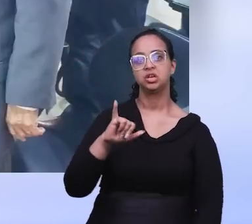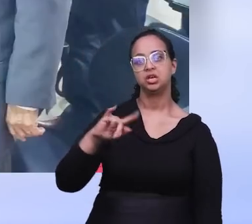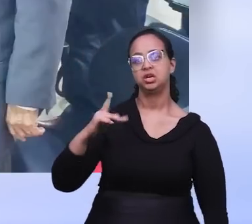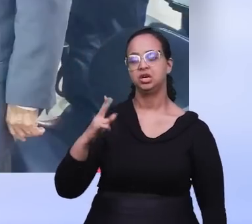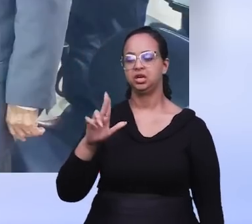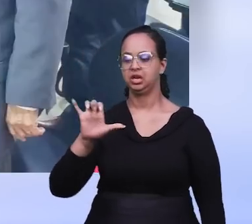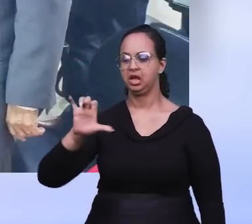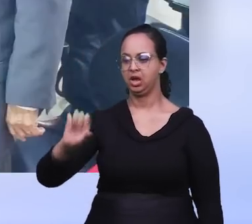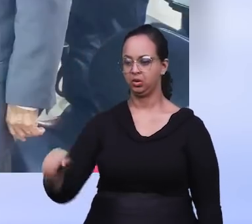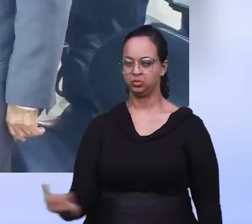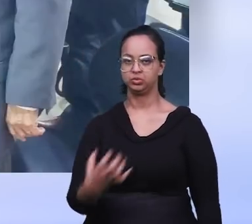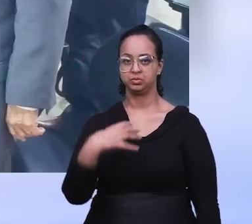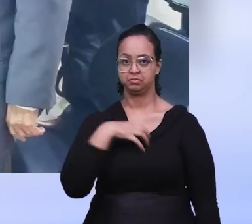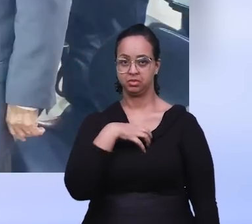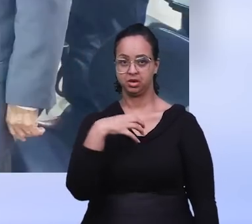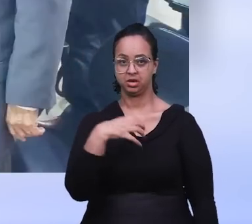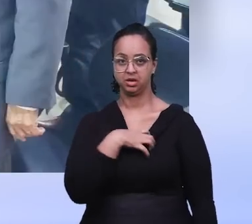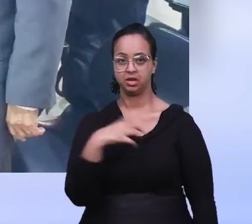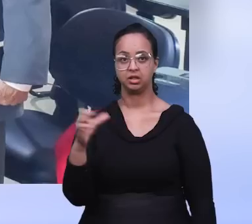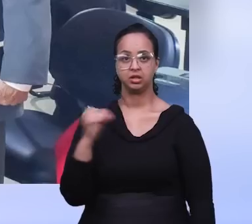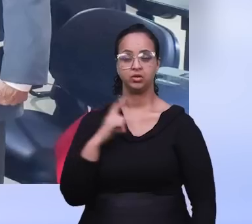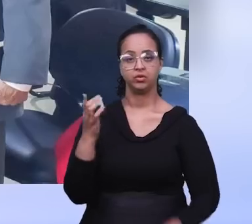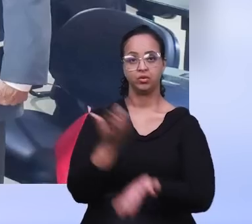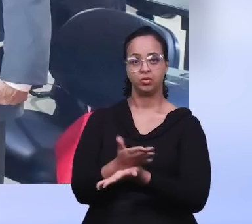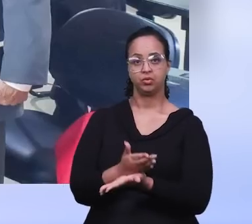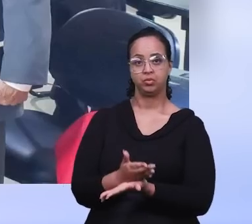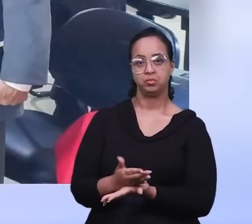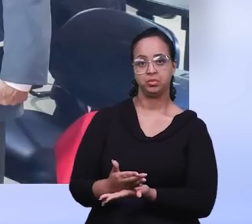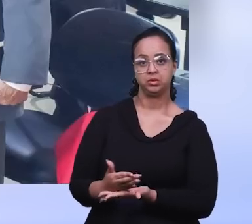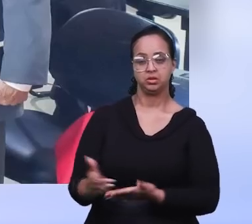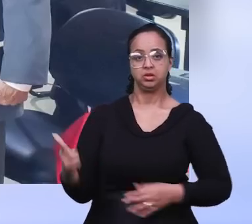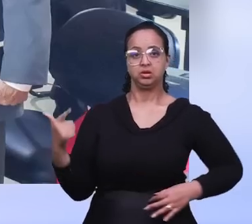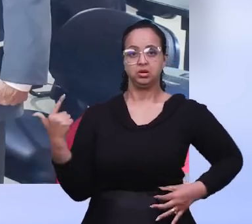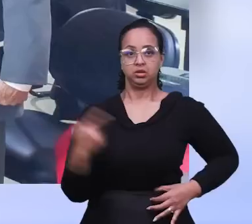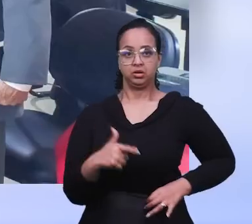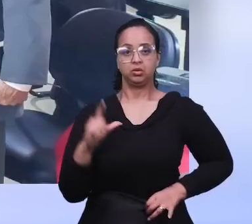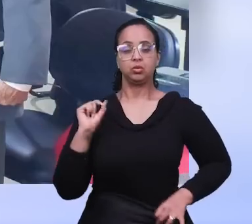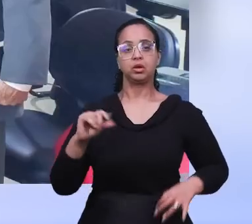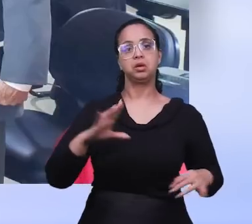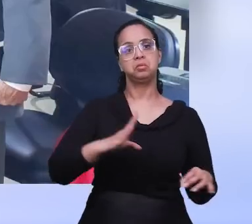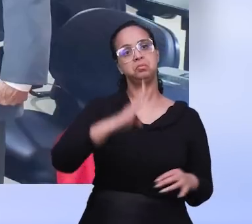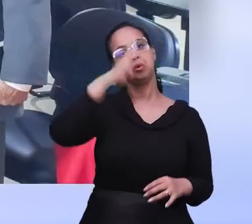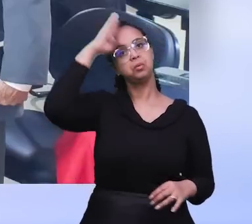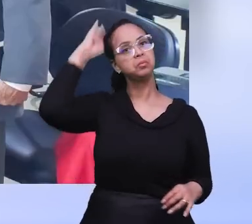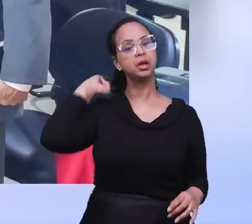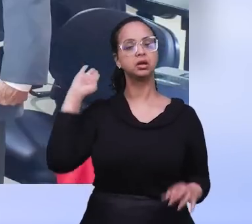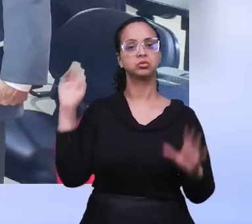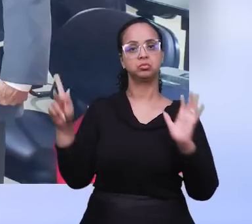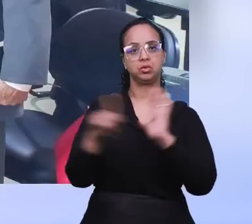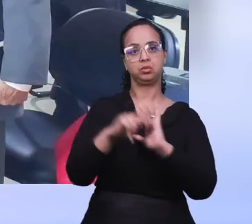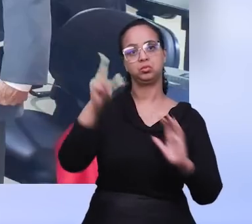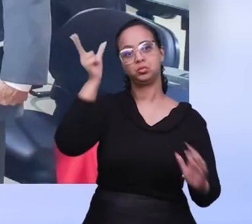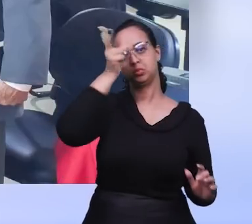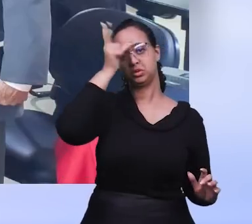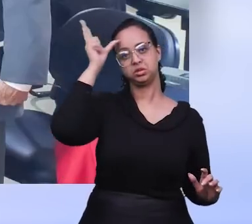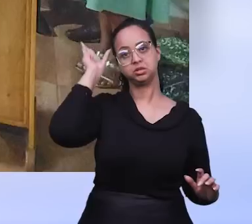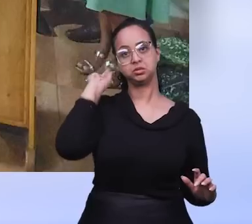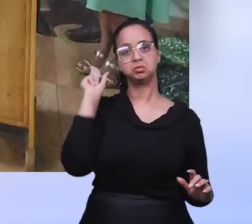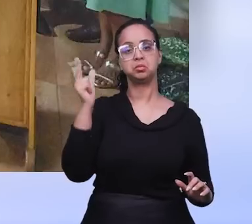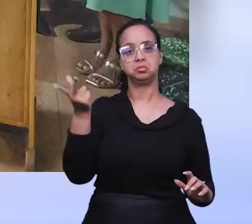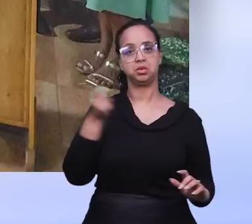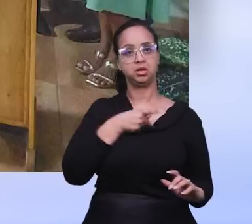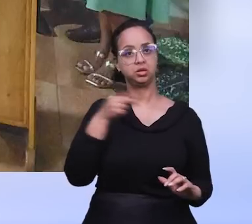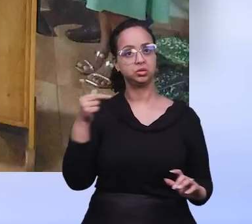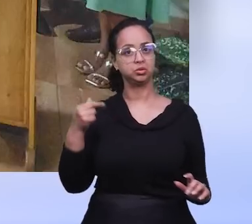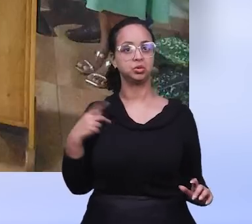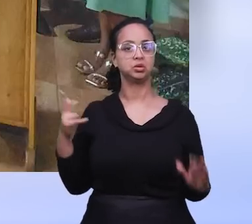glorificação ao Senhor pela ativação do núcleo evangélico da 2ª Companhia de Bombeiros Militar do município. Os